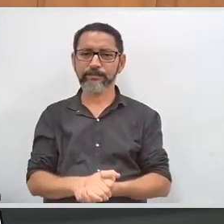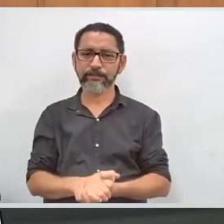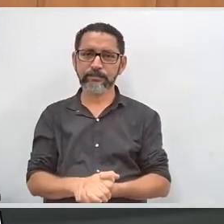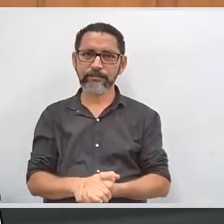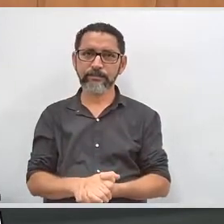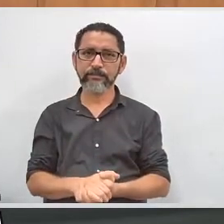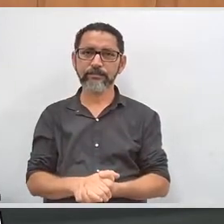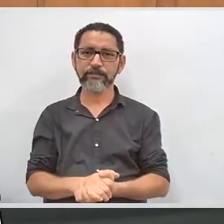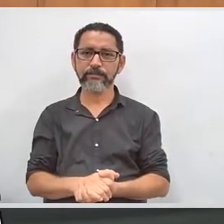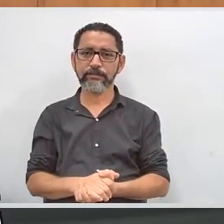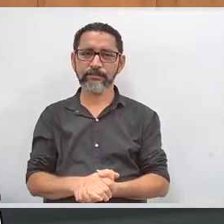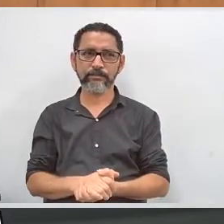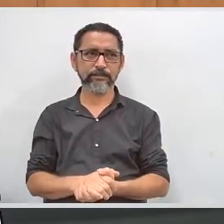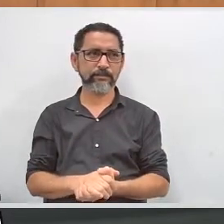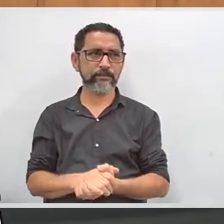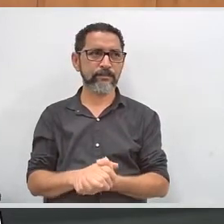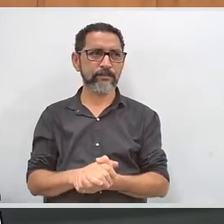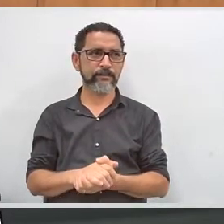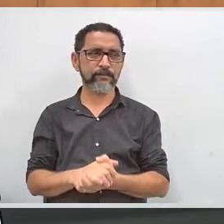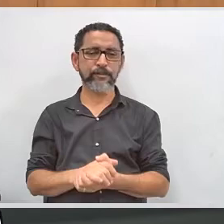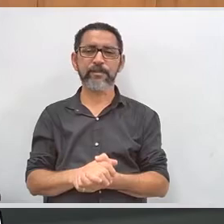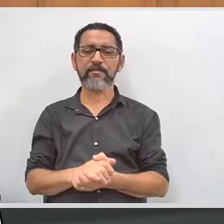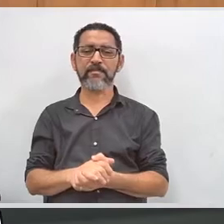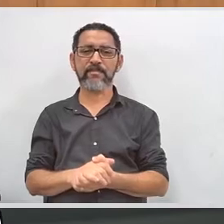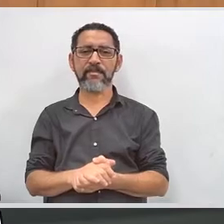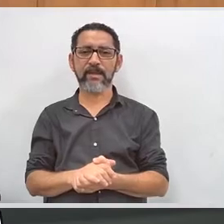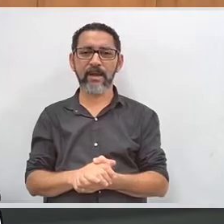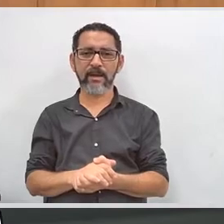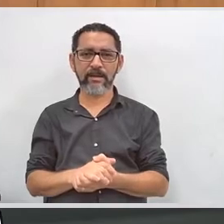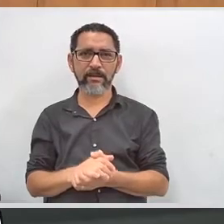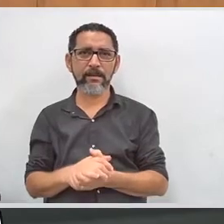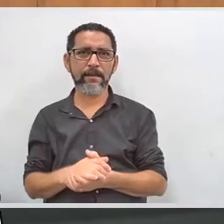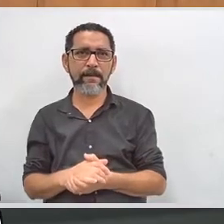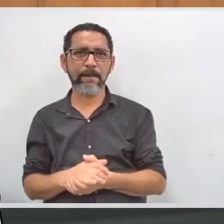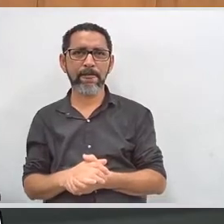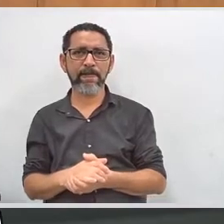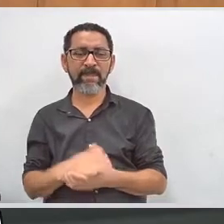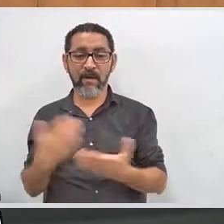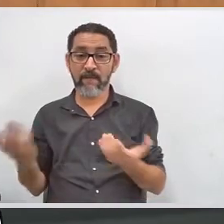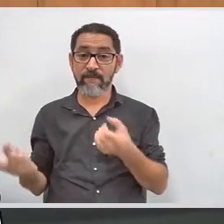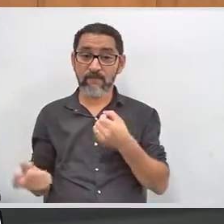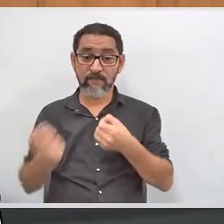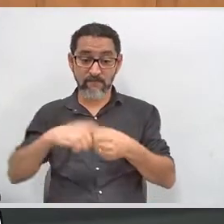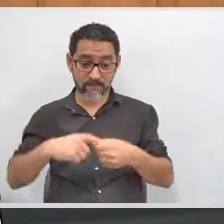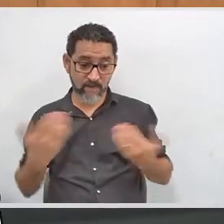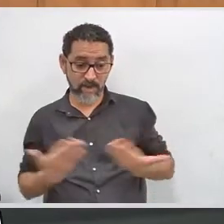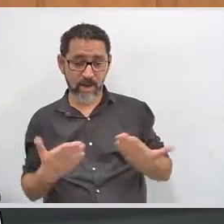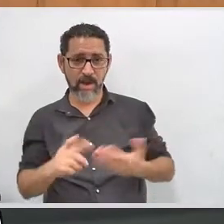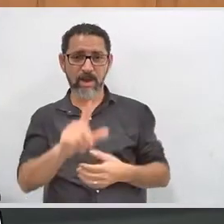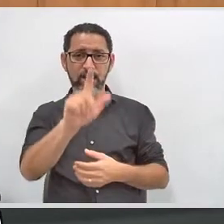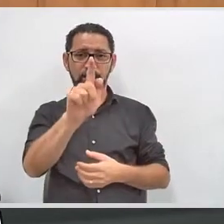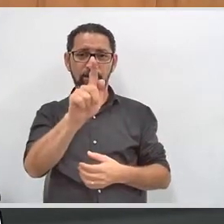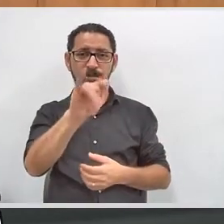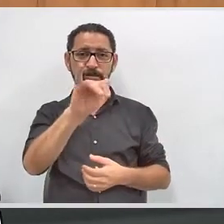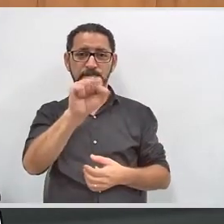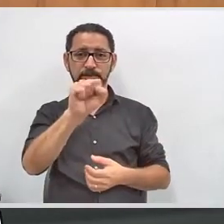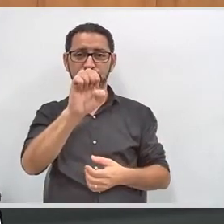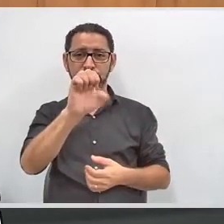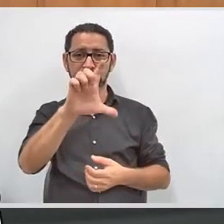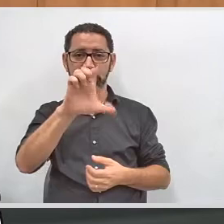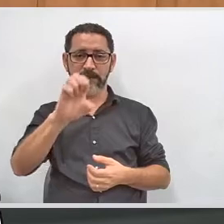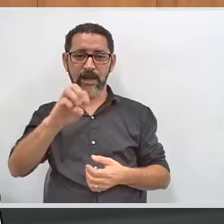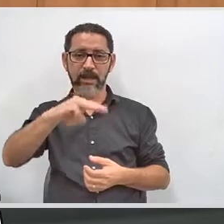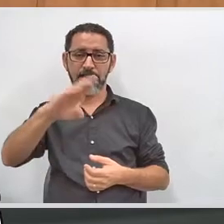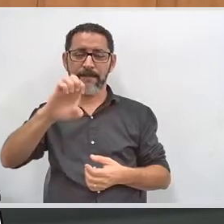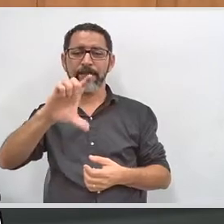Para terminar as participações da mesa, o desejo? Ok. Perfeitamente, então. Então, eu volto a palavra para a senhora Gisele Mello,